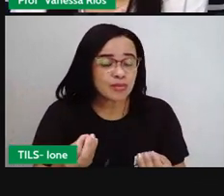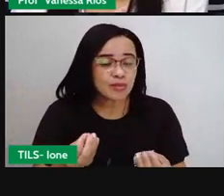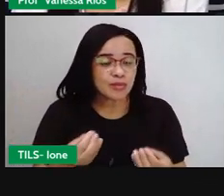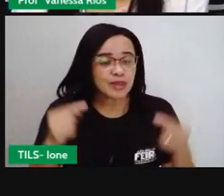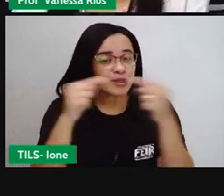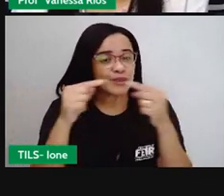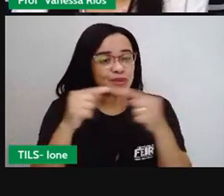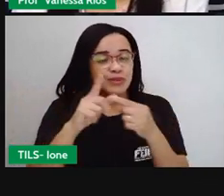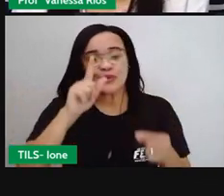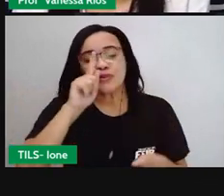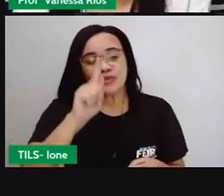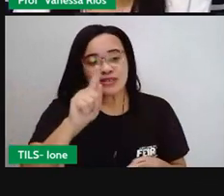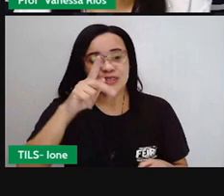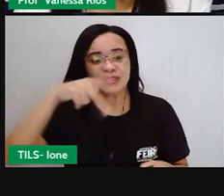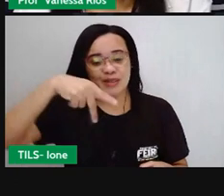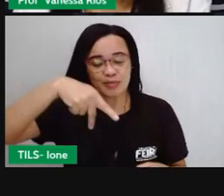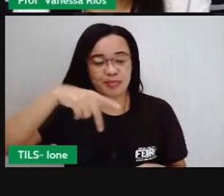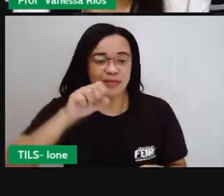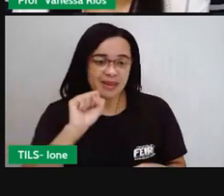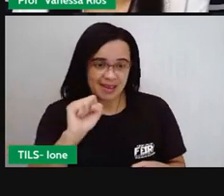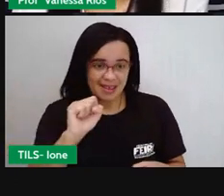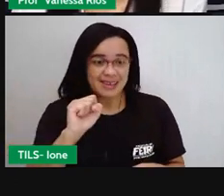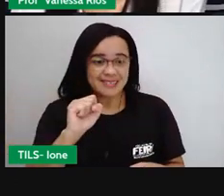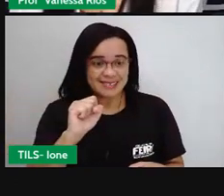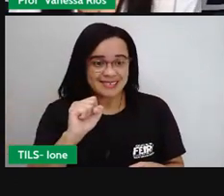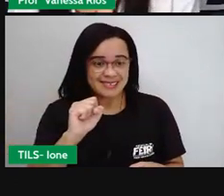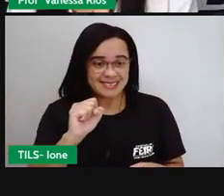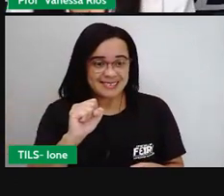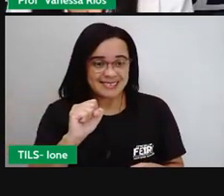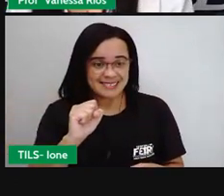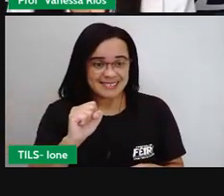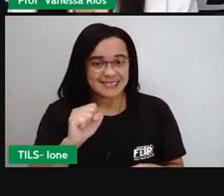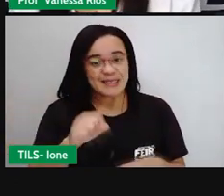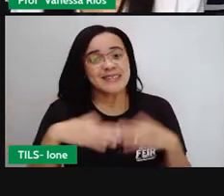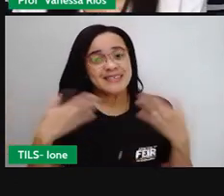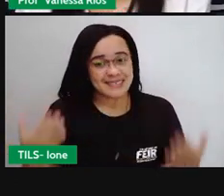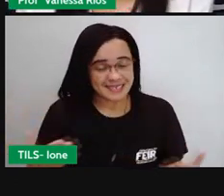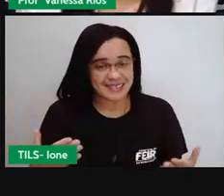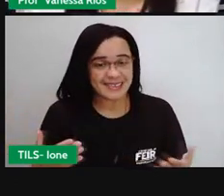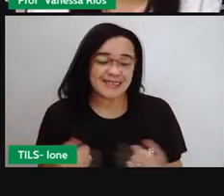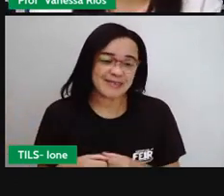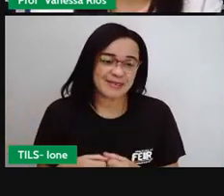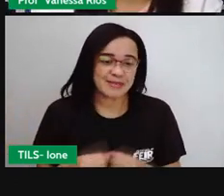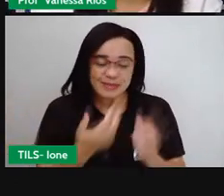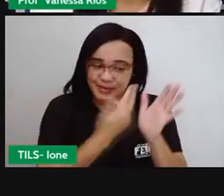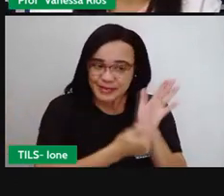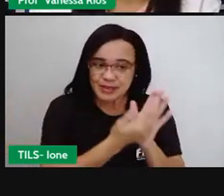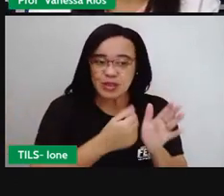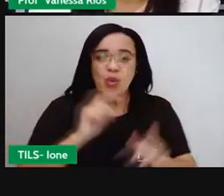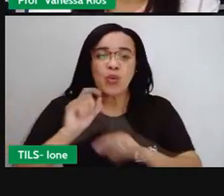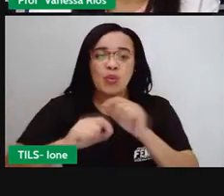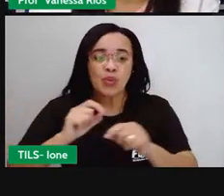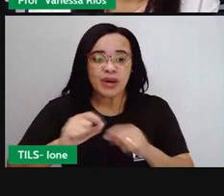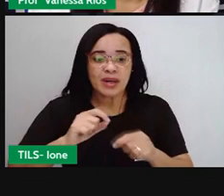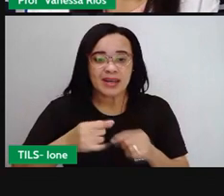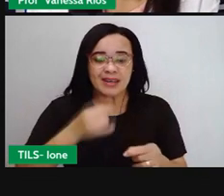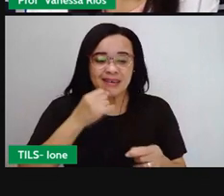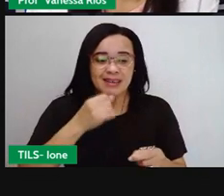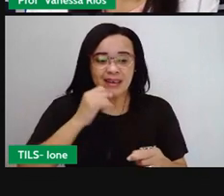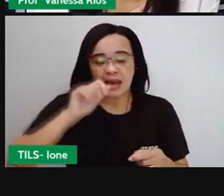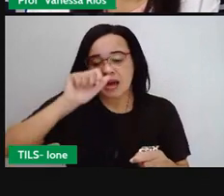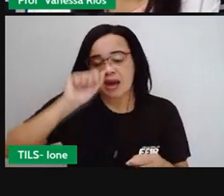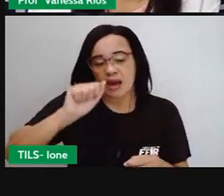a gente forma ângulos. Isso mesmo. Se de repente eu vou numa rua, passo direto, e aí o GPS,